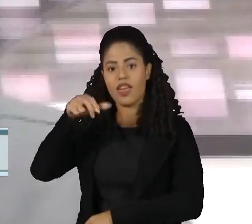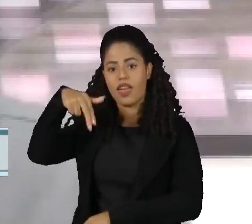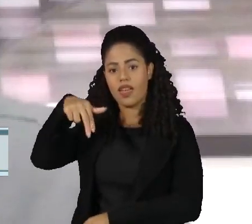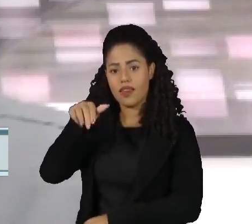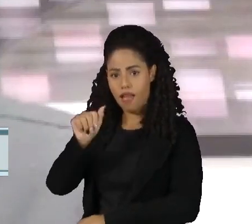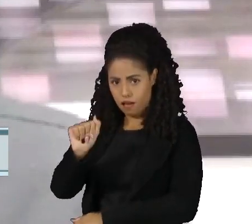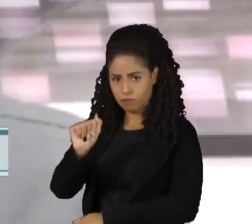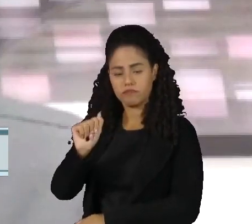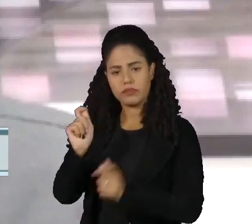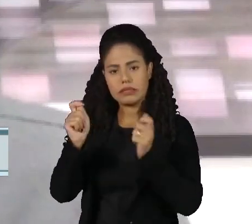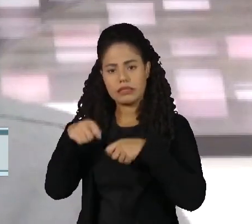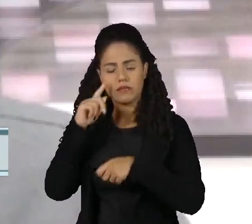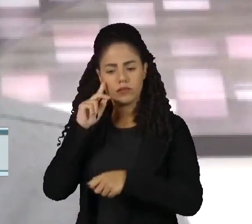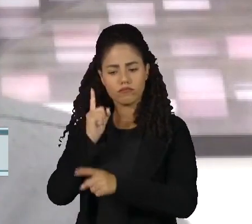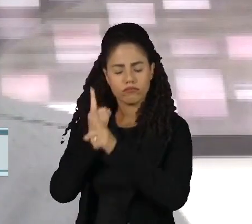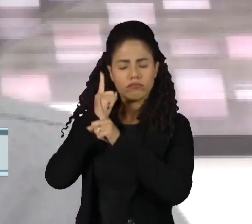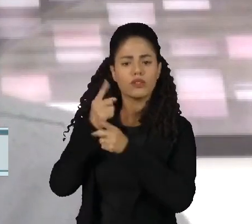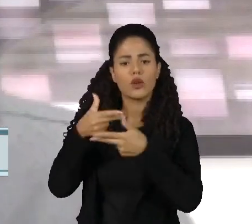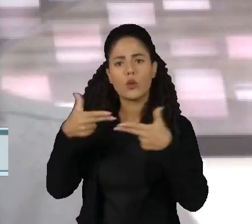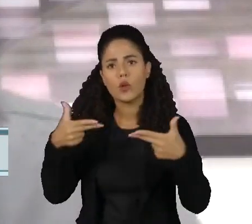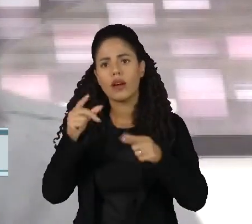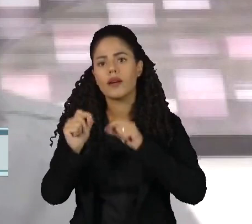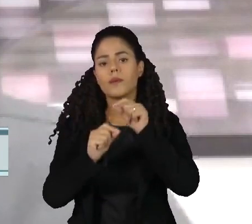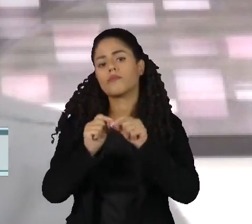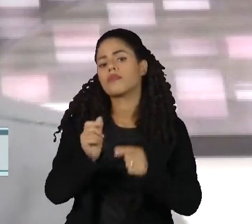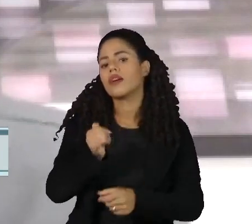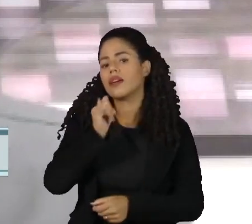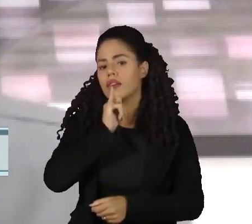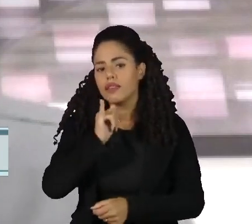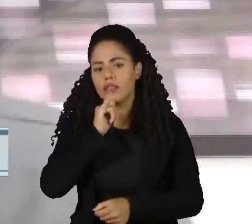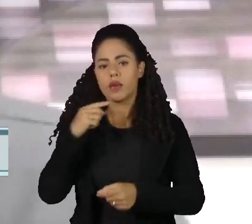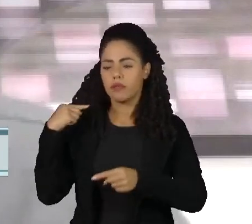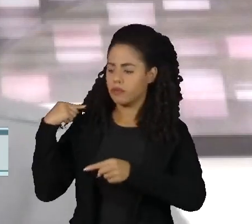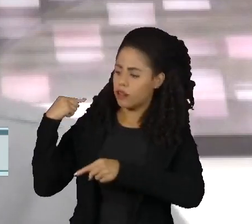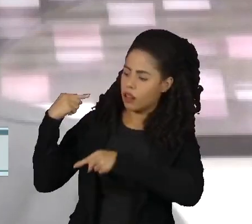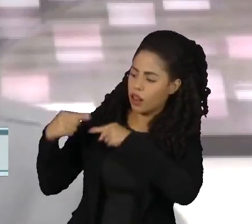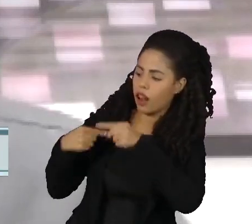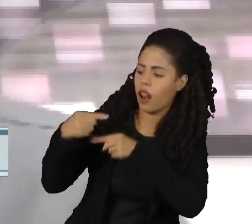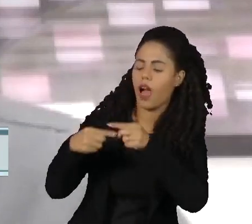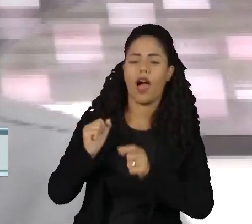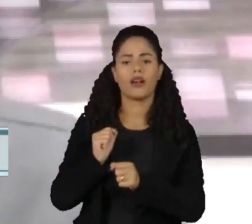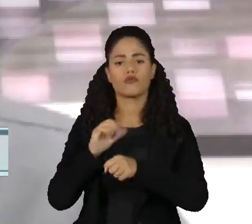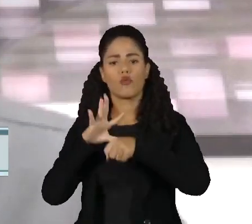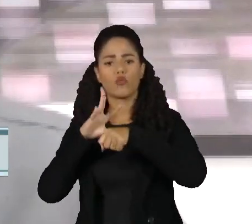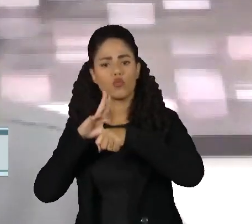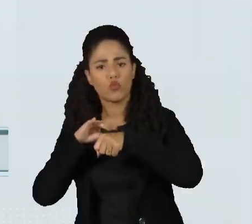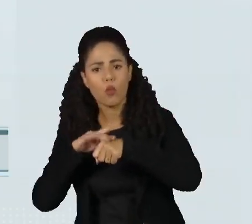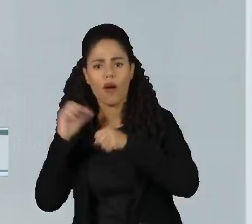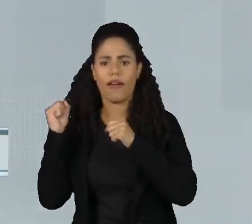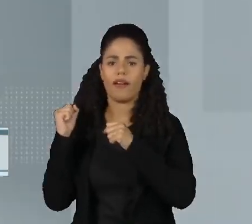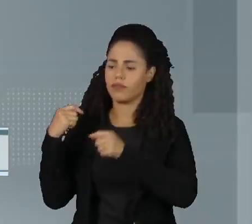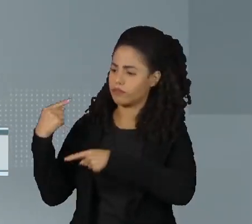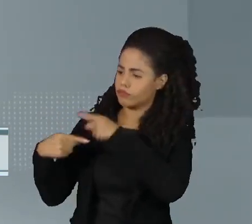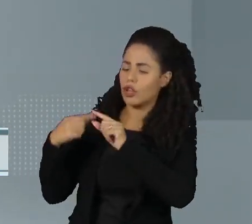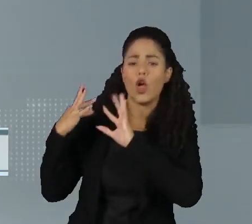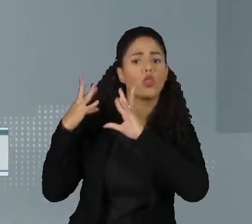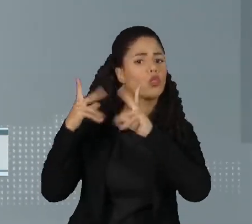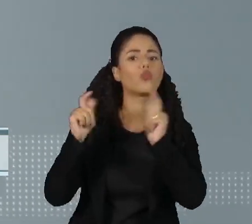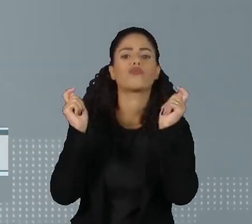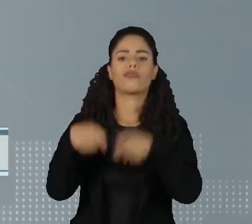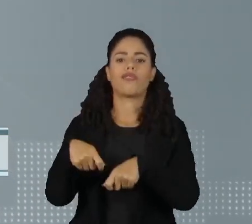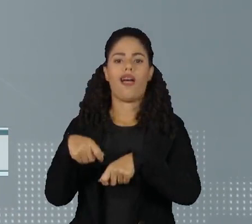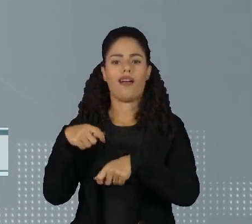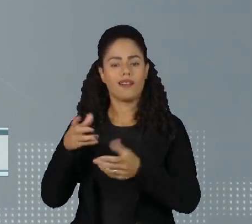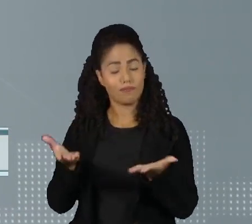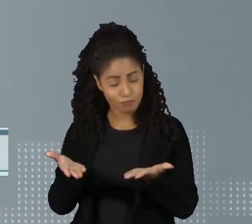pode identificar a sua centralidade, os riscos da doença, as outras predisposições. A obesidade, por